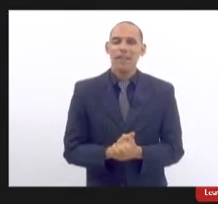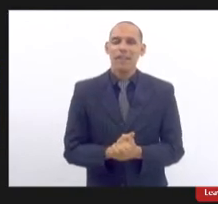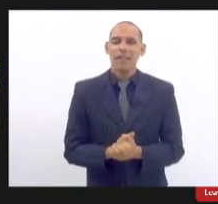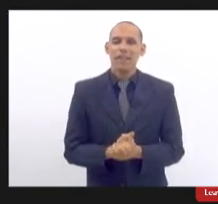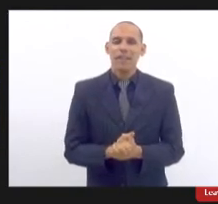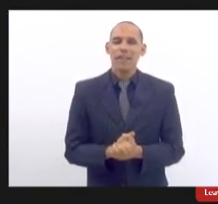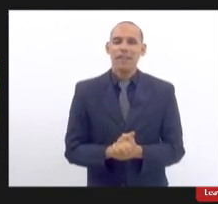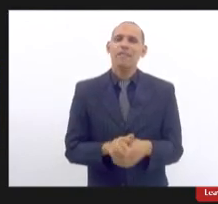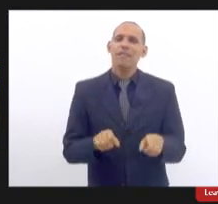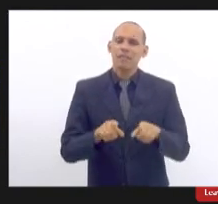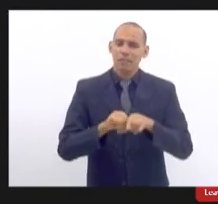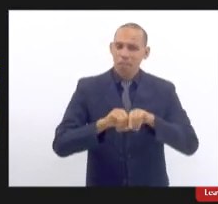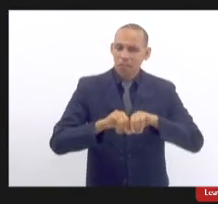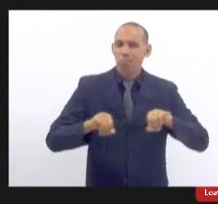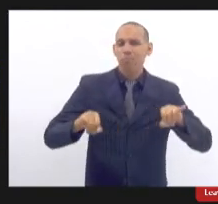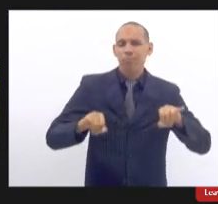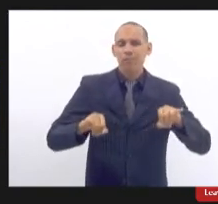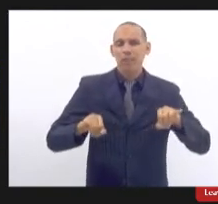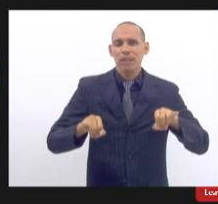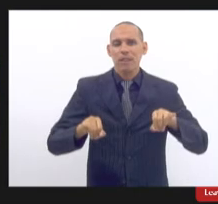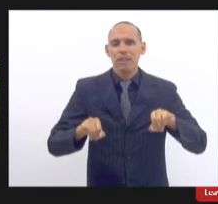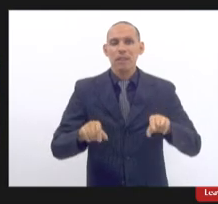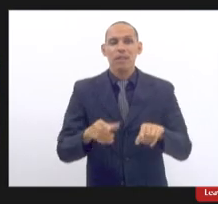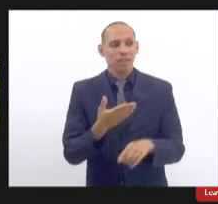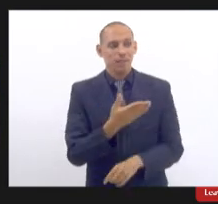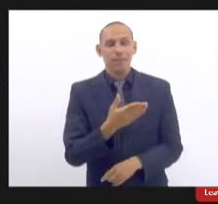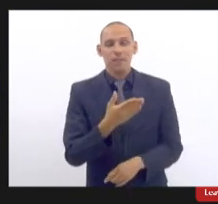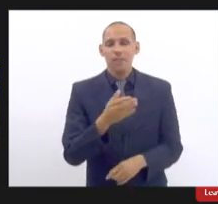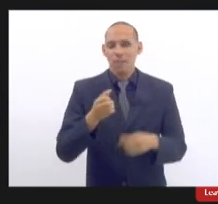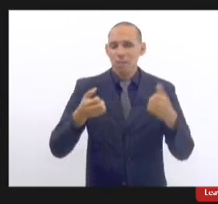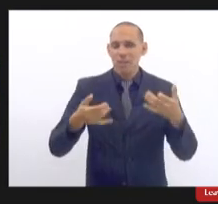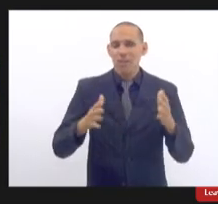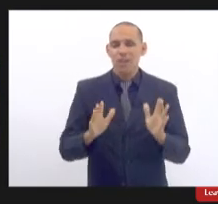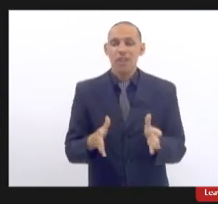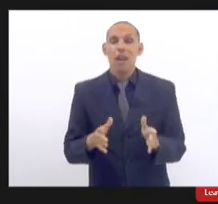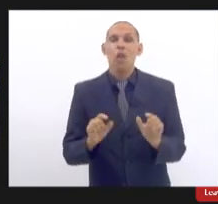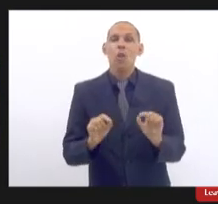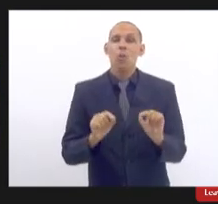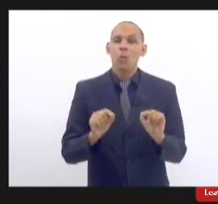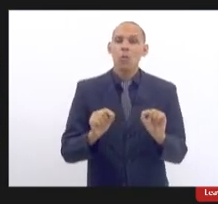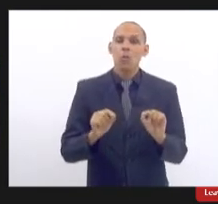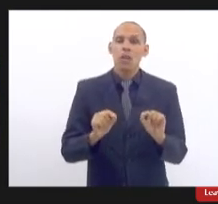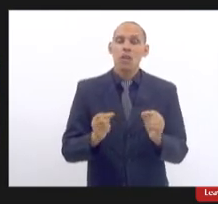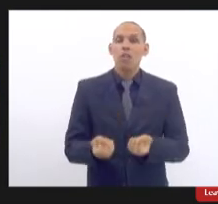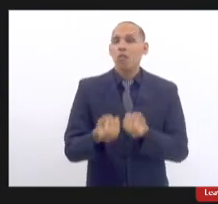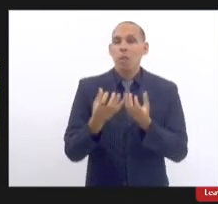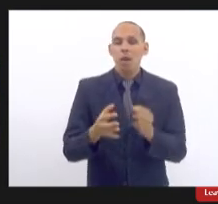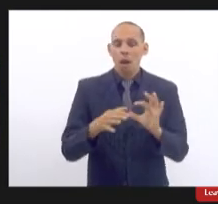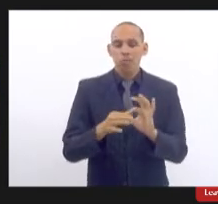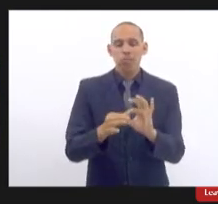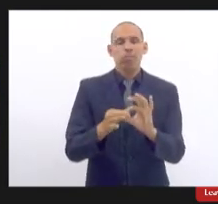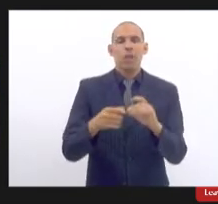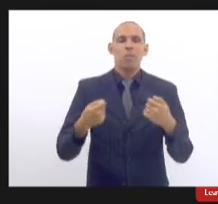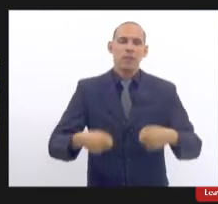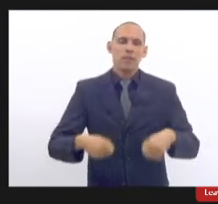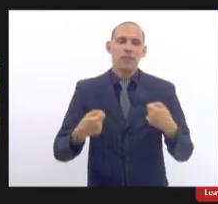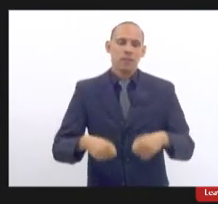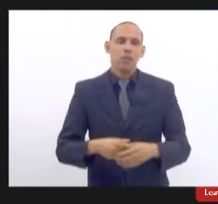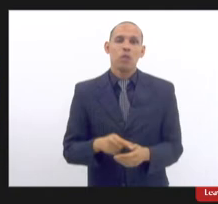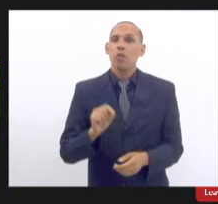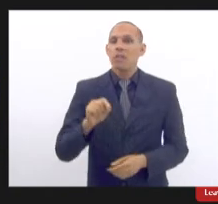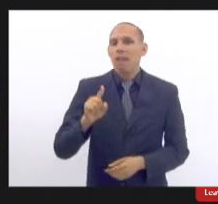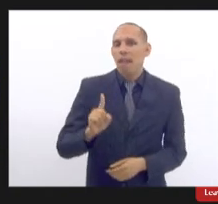comunicados têm informado assim como a gente falou é preciso unificar essa informação do que a FDA tem